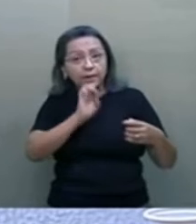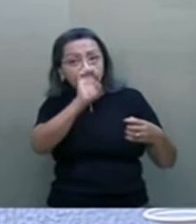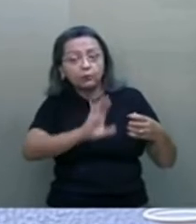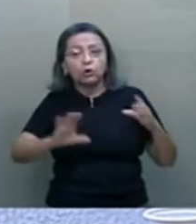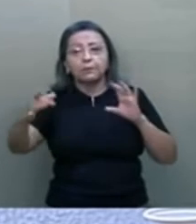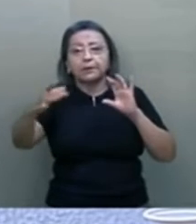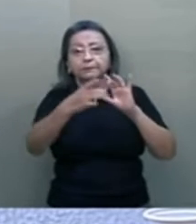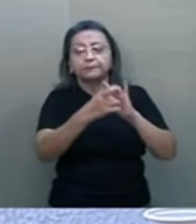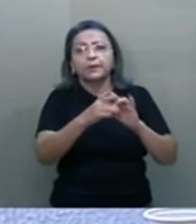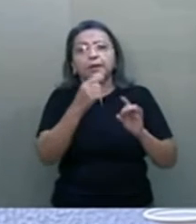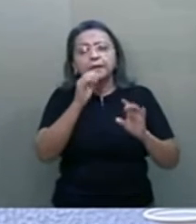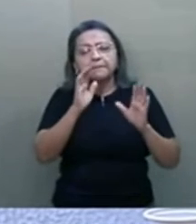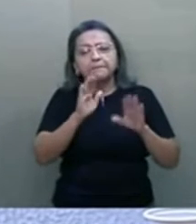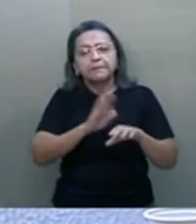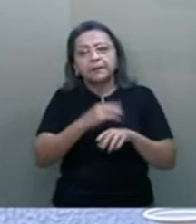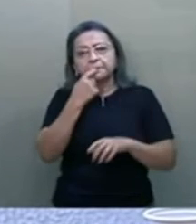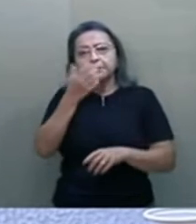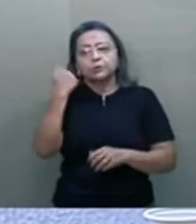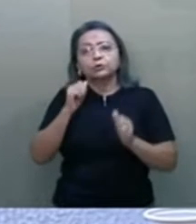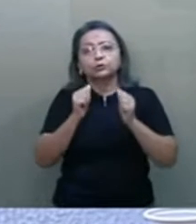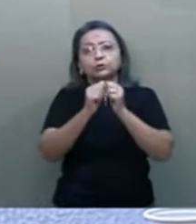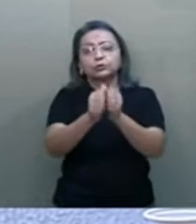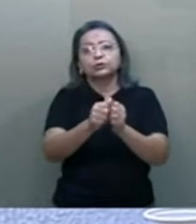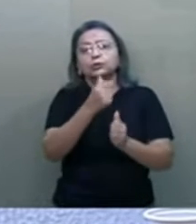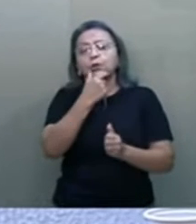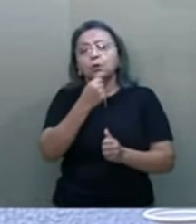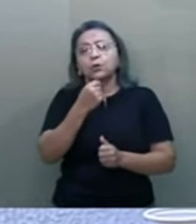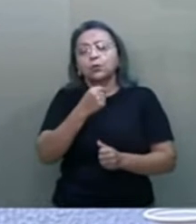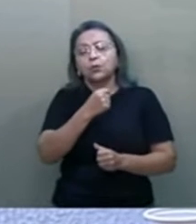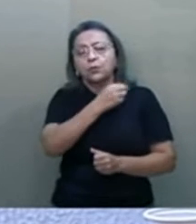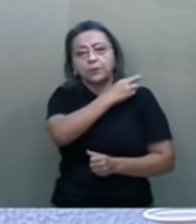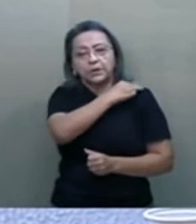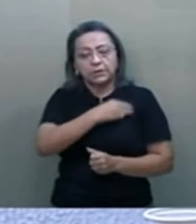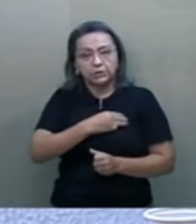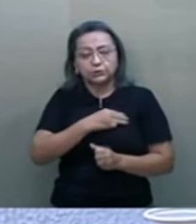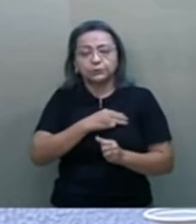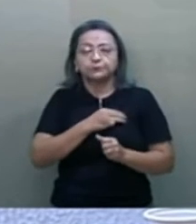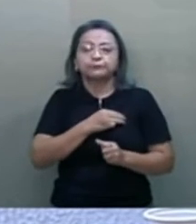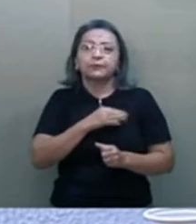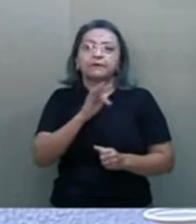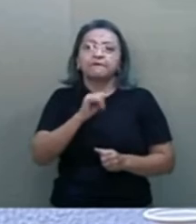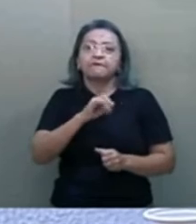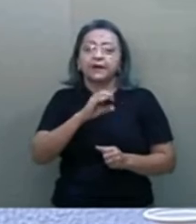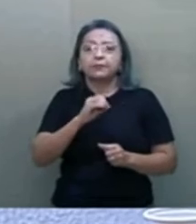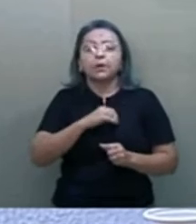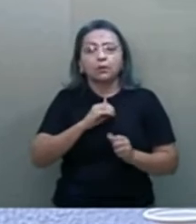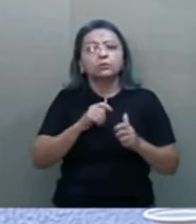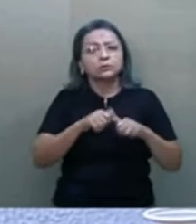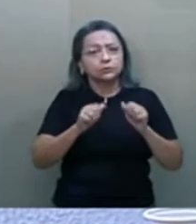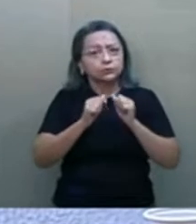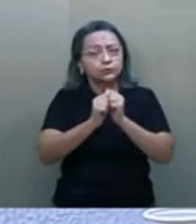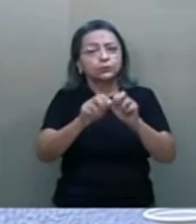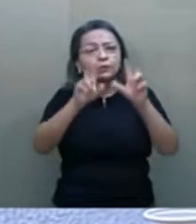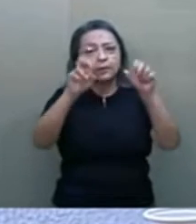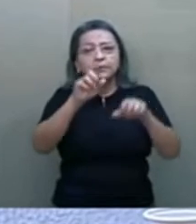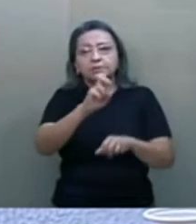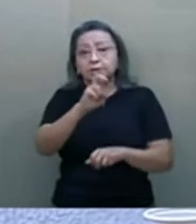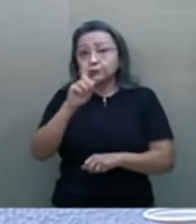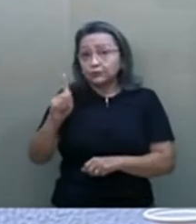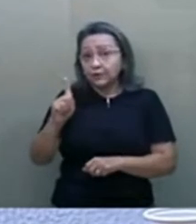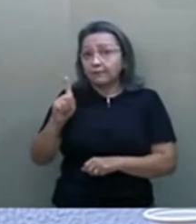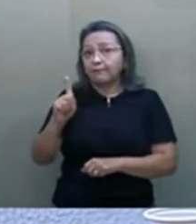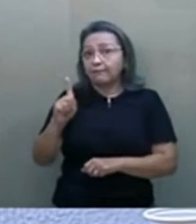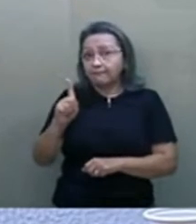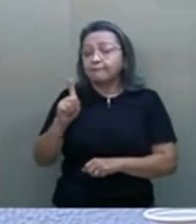E, mais recentemente, junto com o ministro Fábio Faria, atuei no tema do 5G, com a